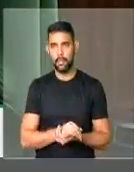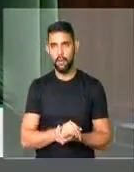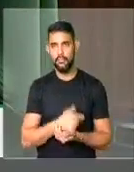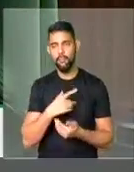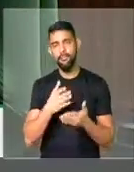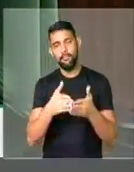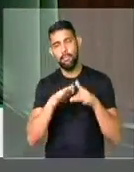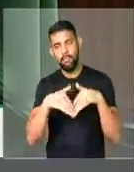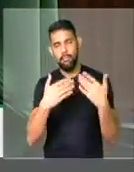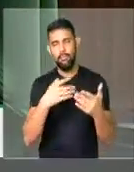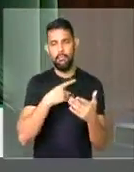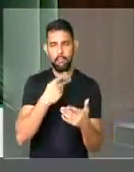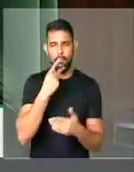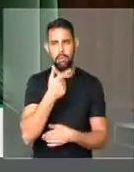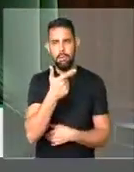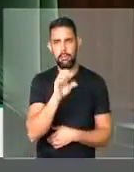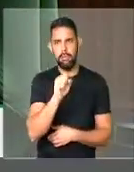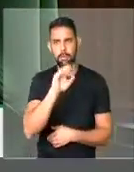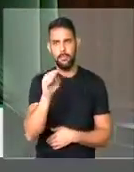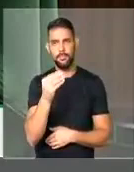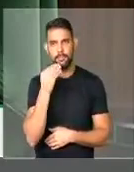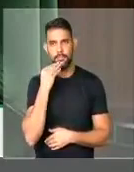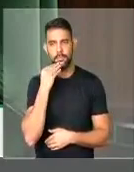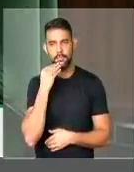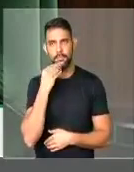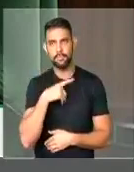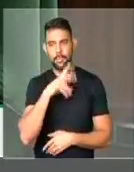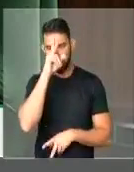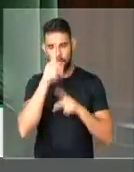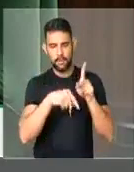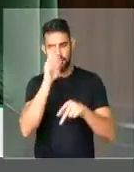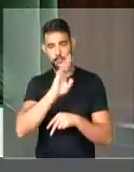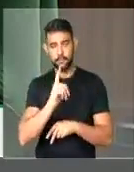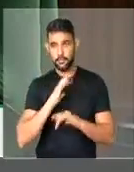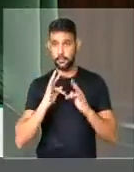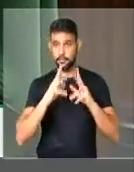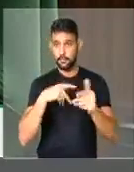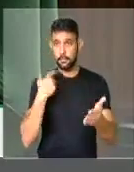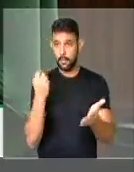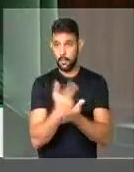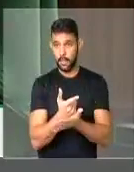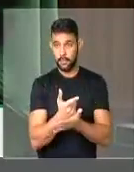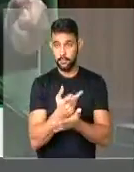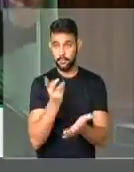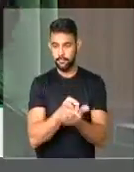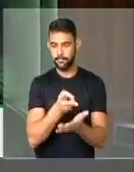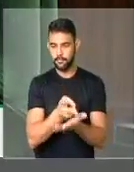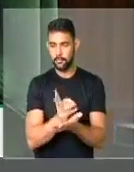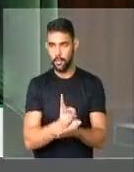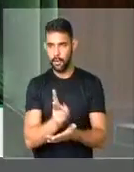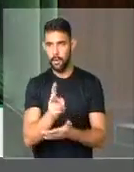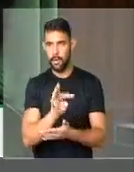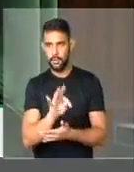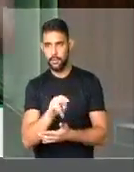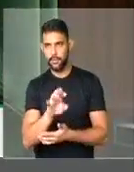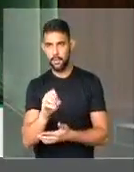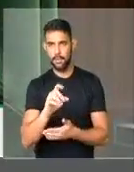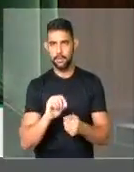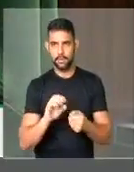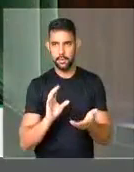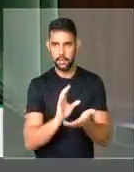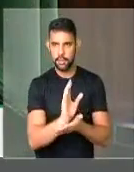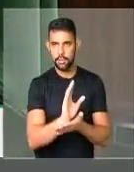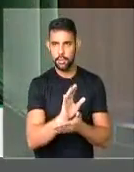deputado. Então, além dos R$ bilhões que o povo brasileiro todo paga para manter a Zona Franca e os